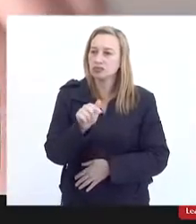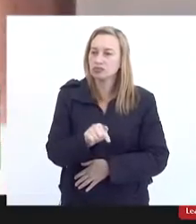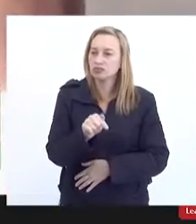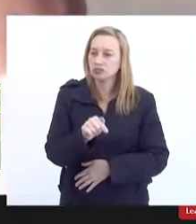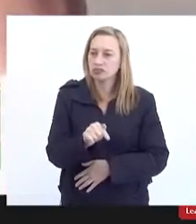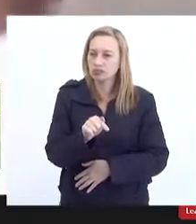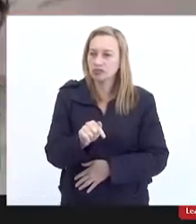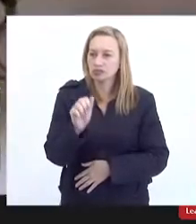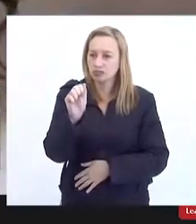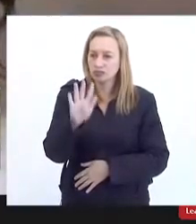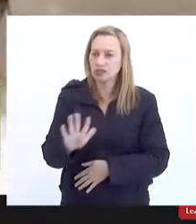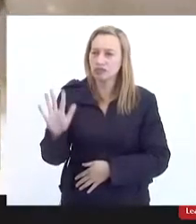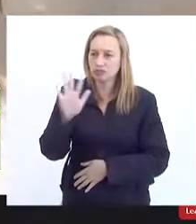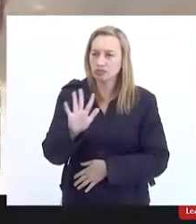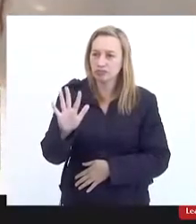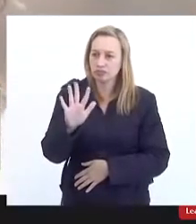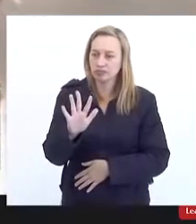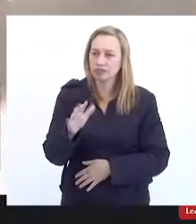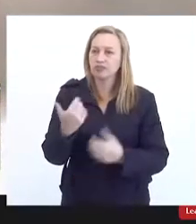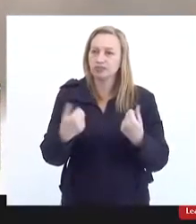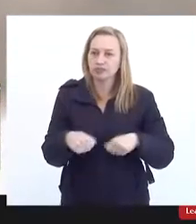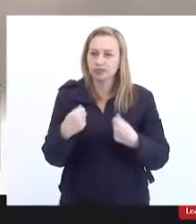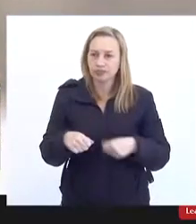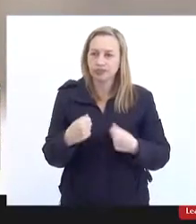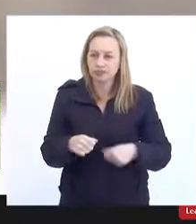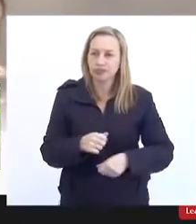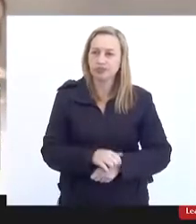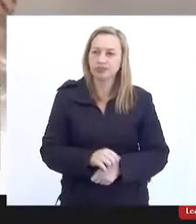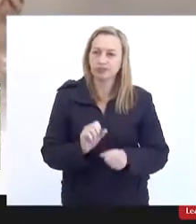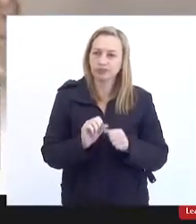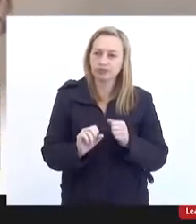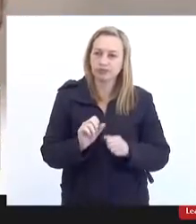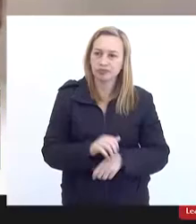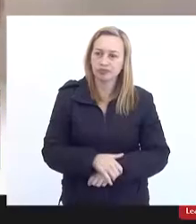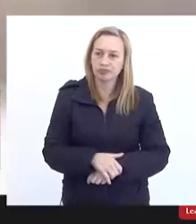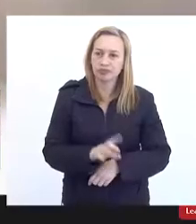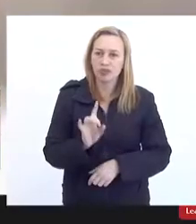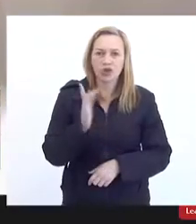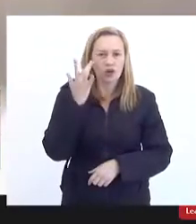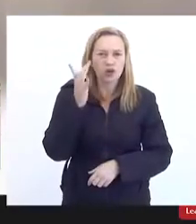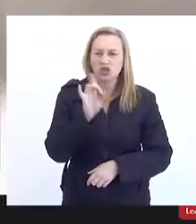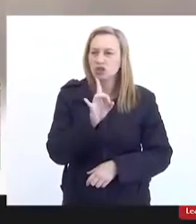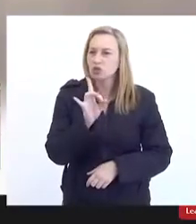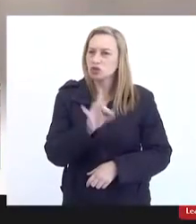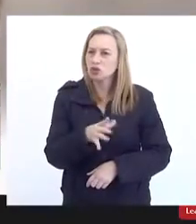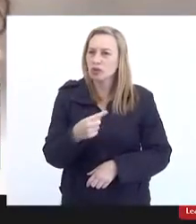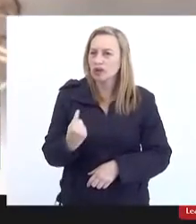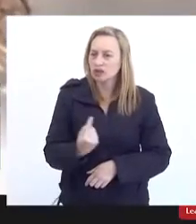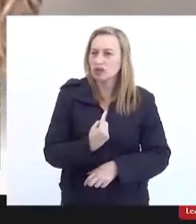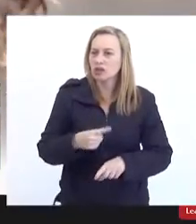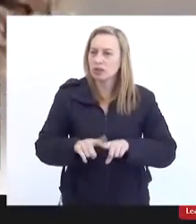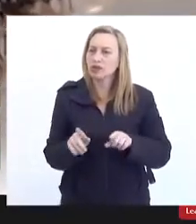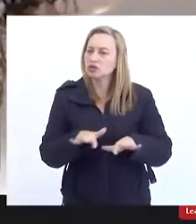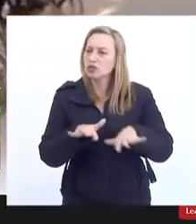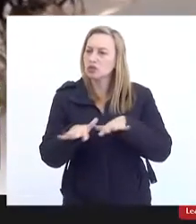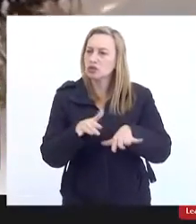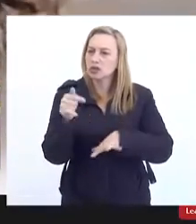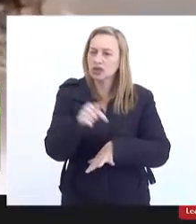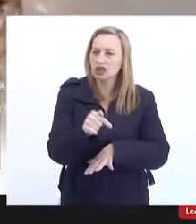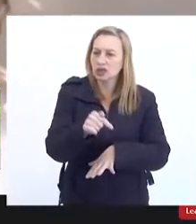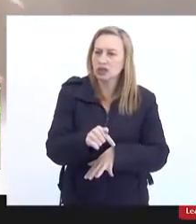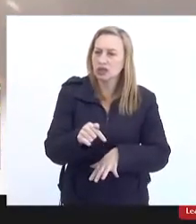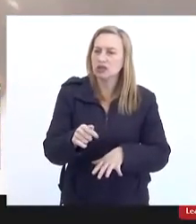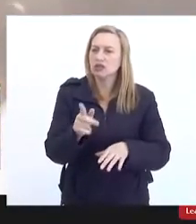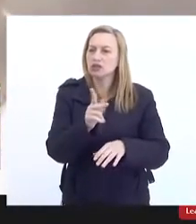no geral, que a gente precise fazer tanto, acho que não só para a gente, mas para os movimentos aqui colocados e também